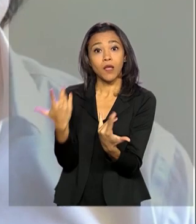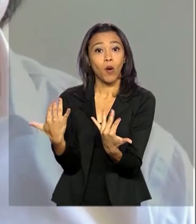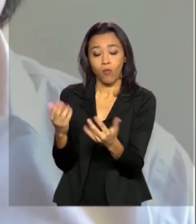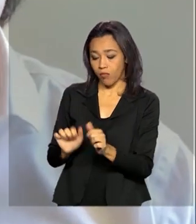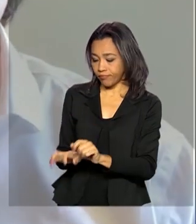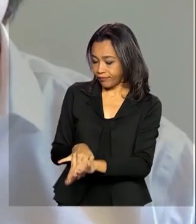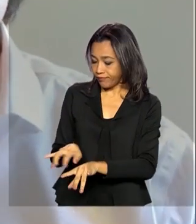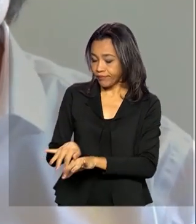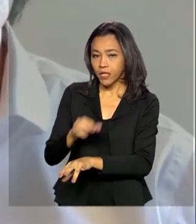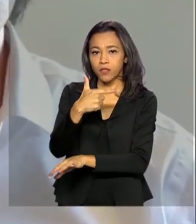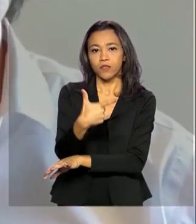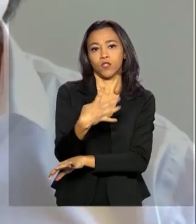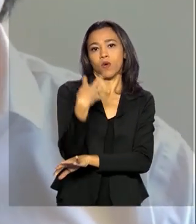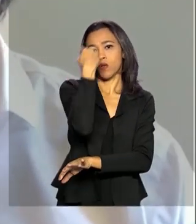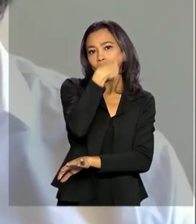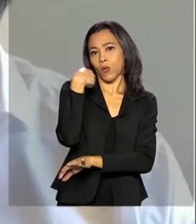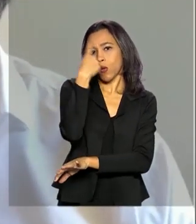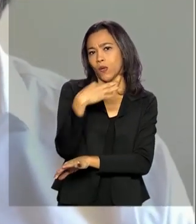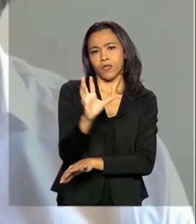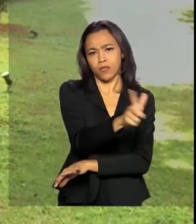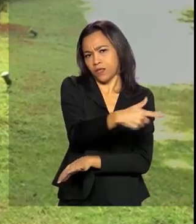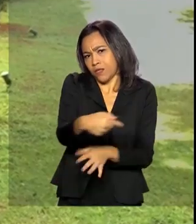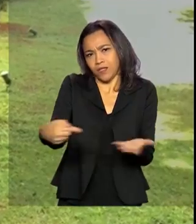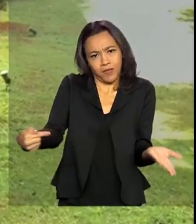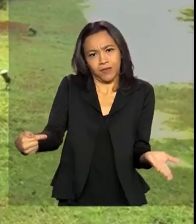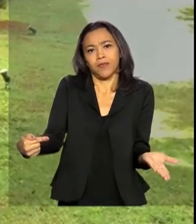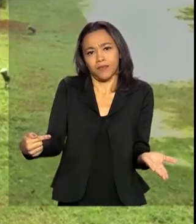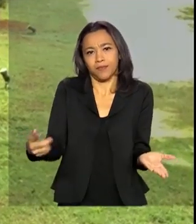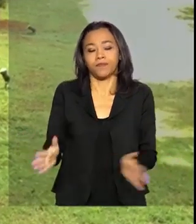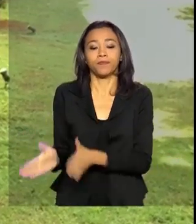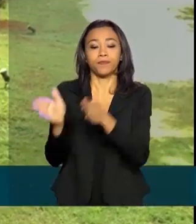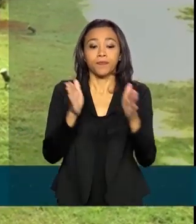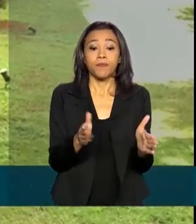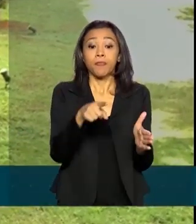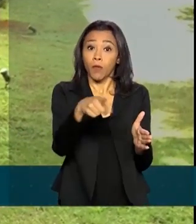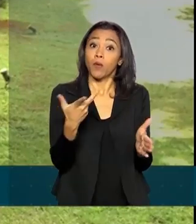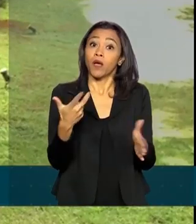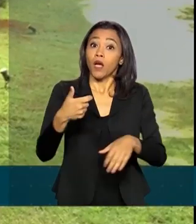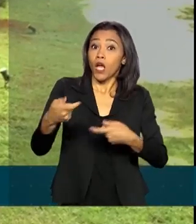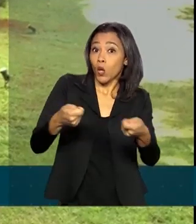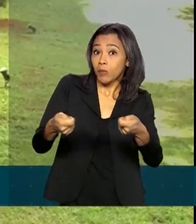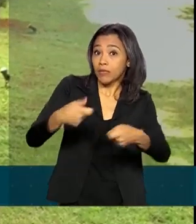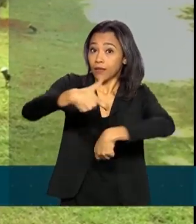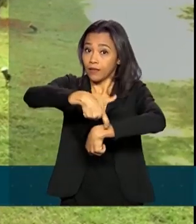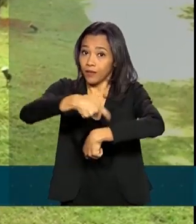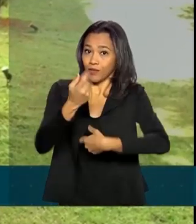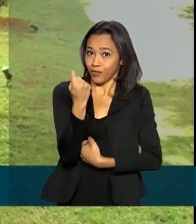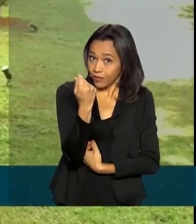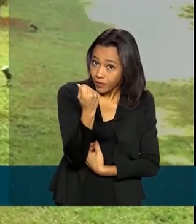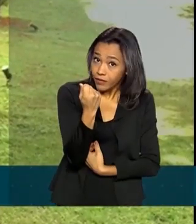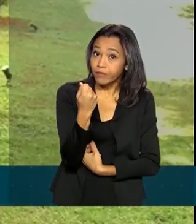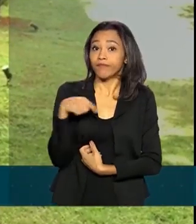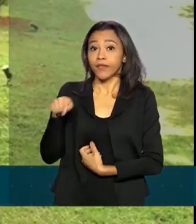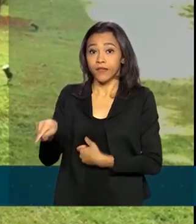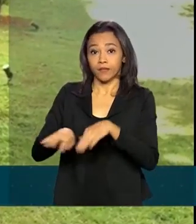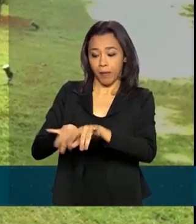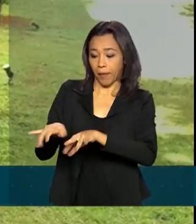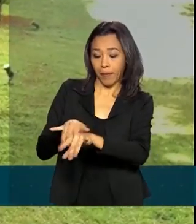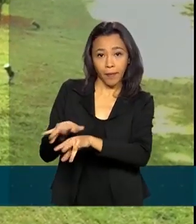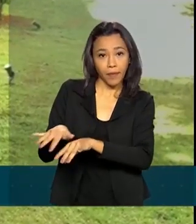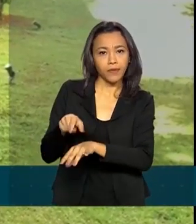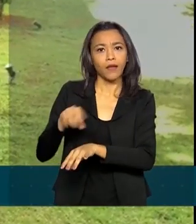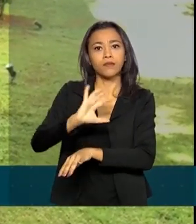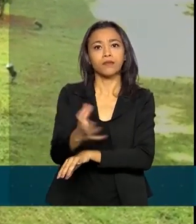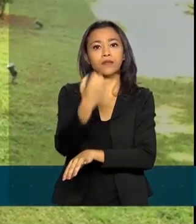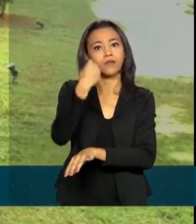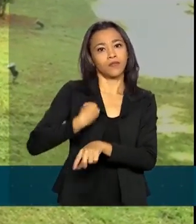quiserem, 24 horas por dia, 7 dias por semana. Agora, além de economizar tempo e dinheiro, o serviço digital está salvando